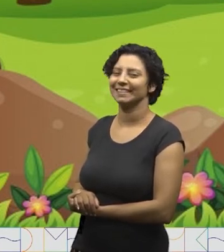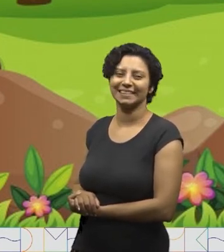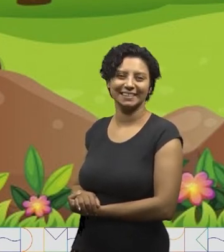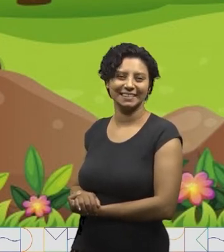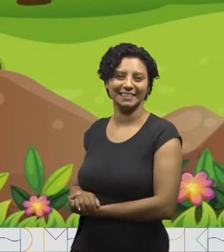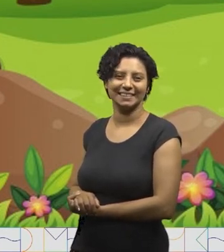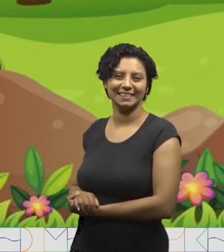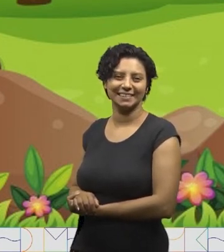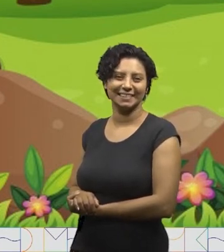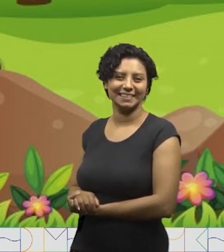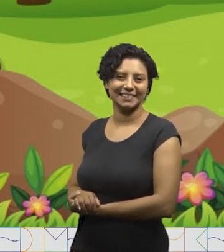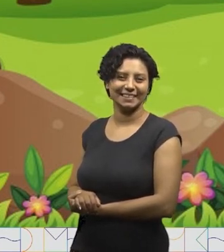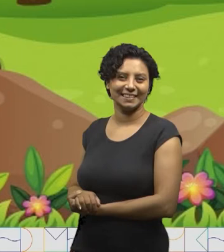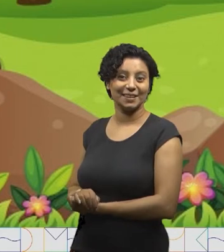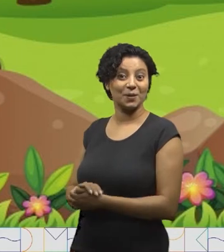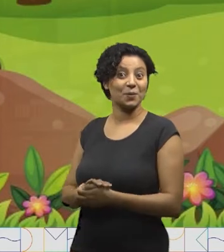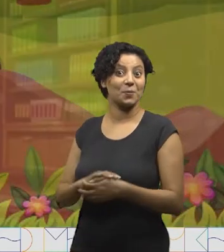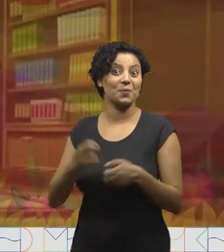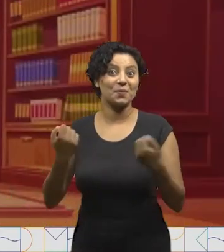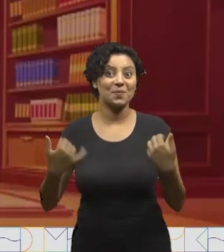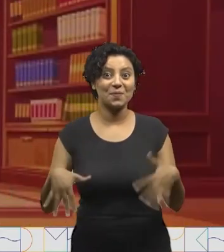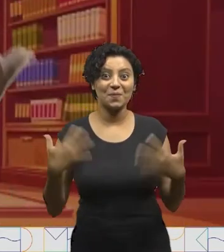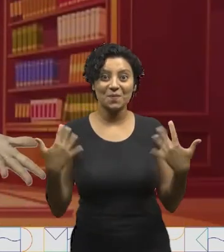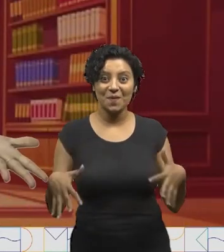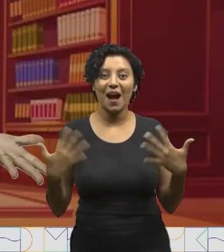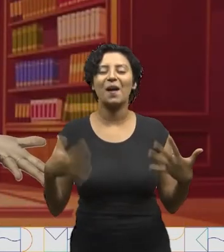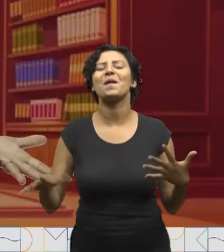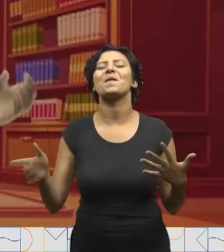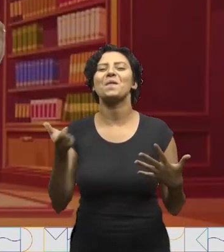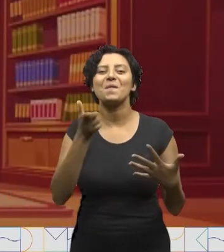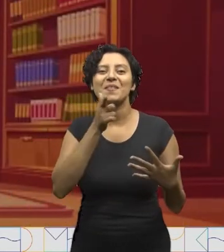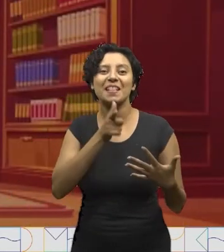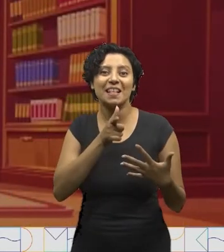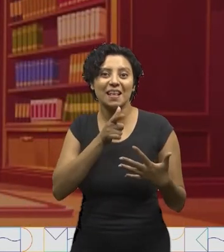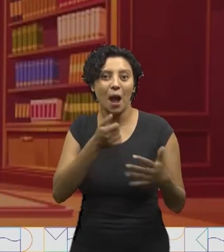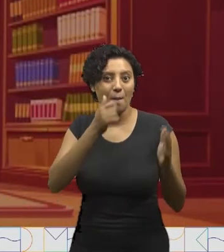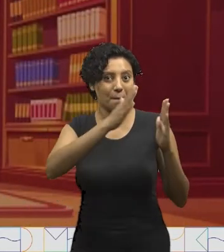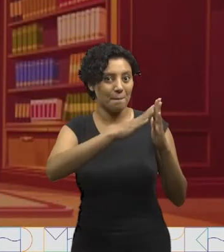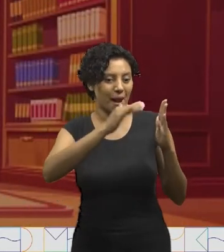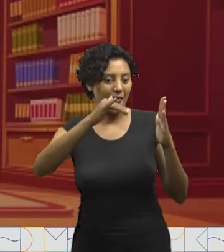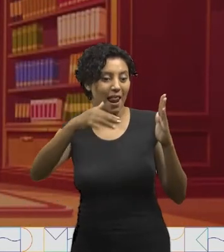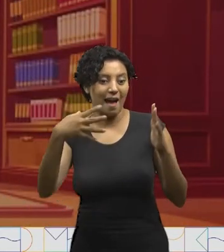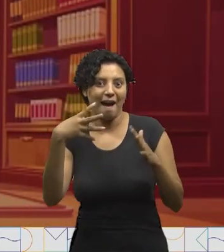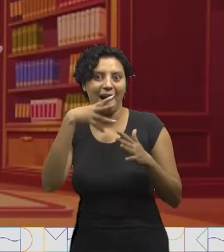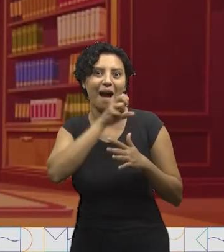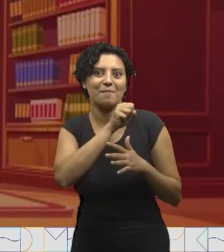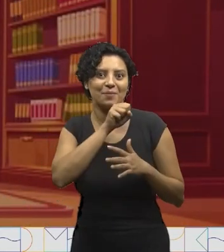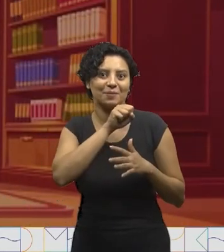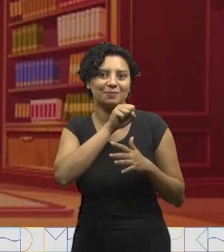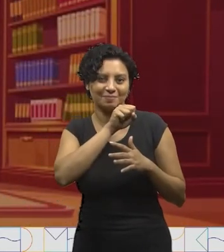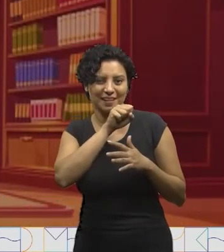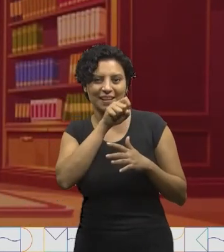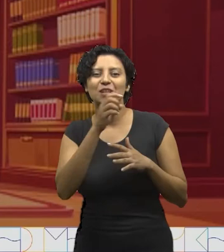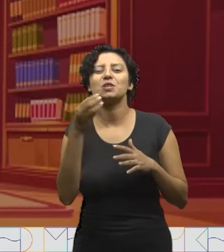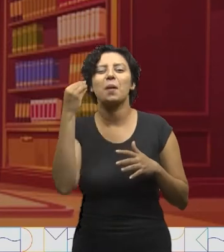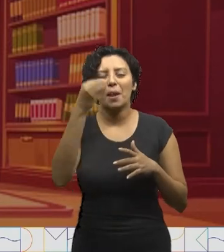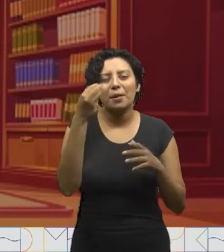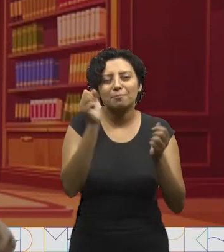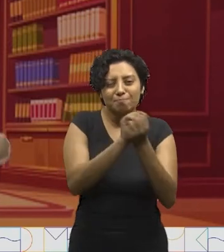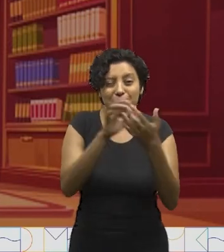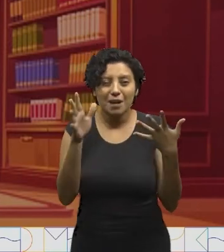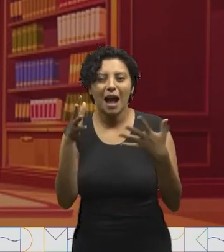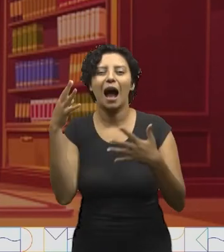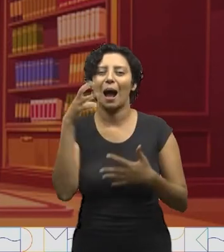soltando vento. Ufa! Eu consegui falar bem rápido. E você?